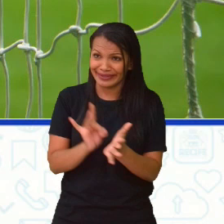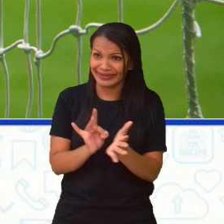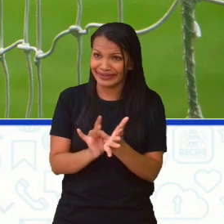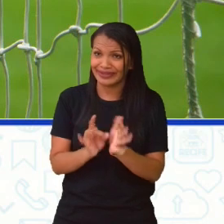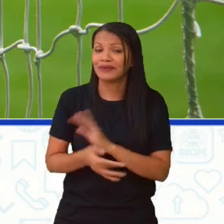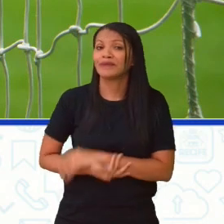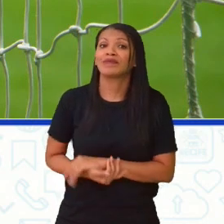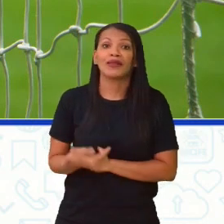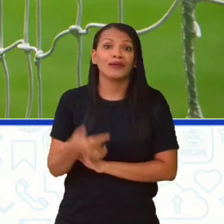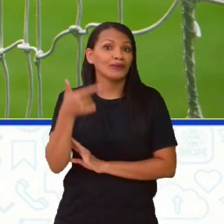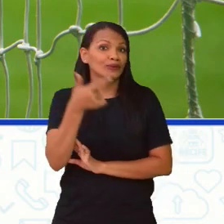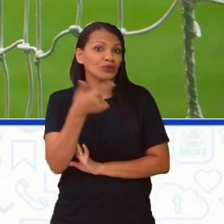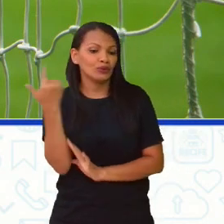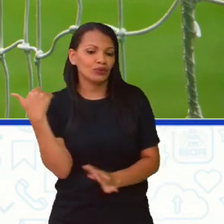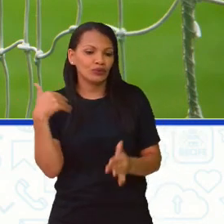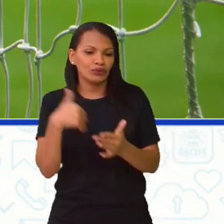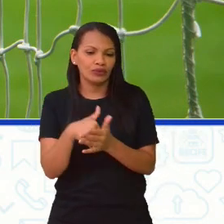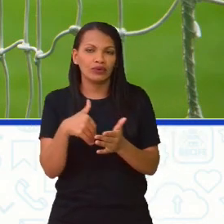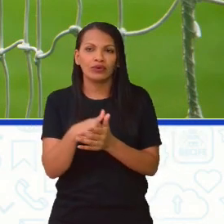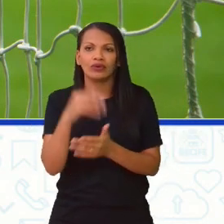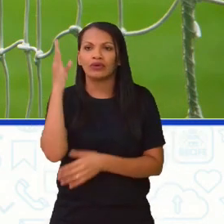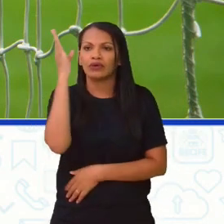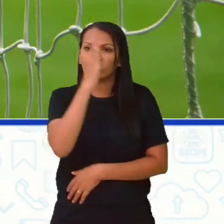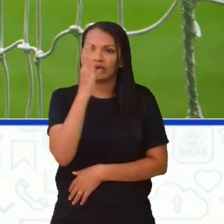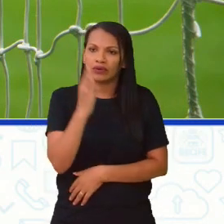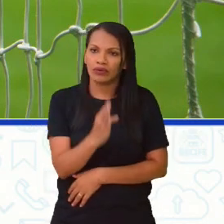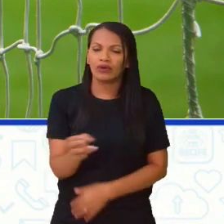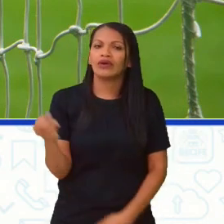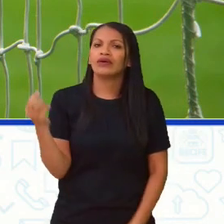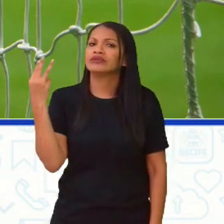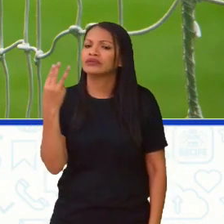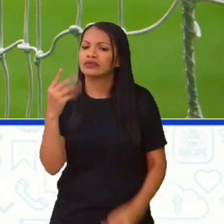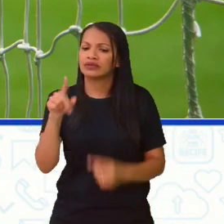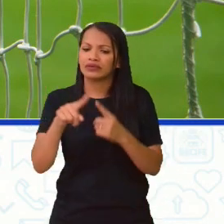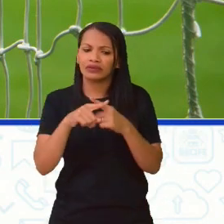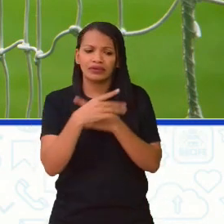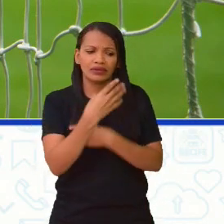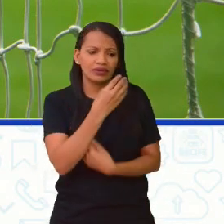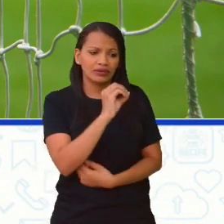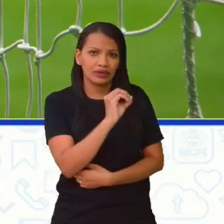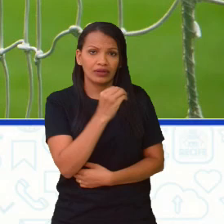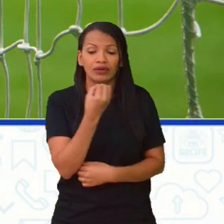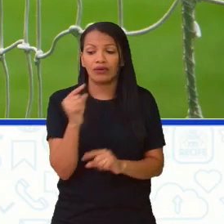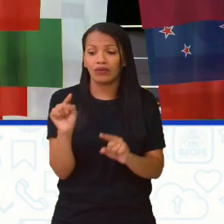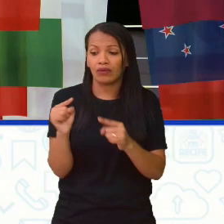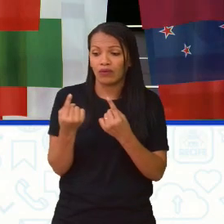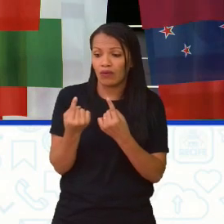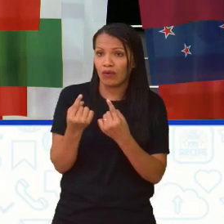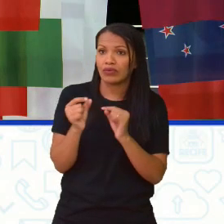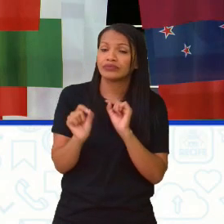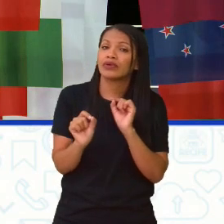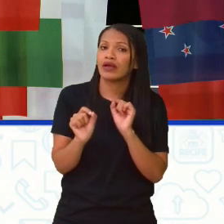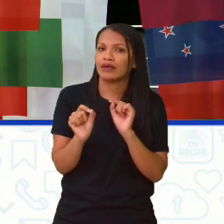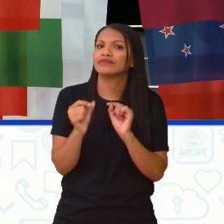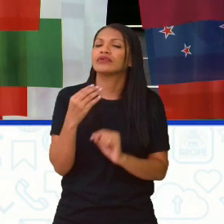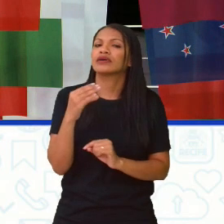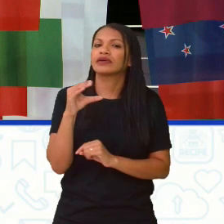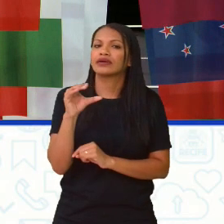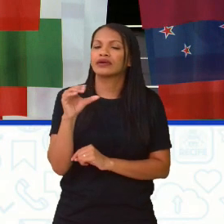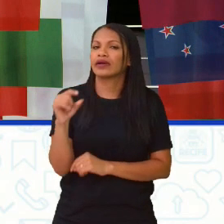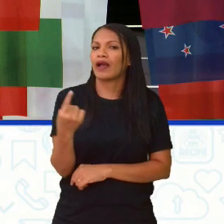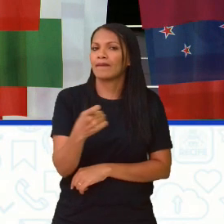o segundo jogo do Brasil, também foi uma vitória, olha, 3x0 contra Camarões. E aí, continua, né?